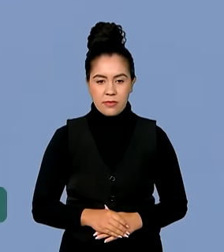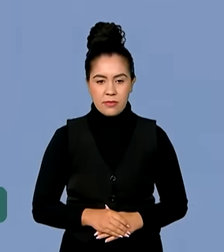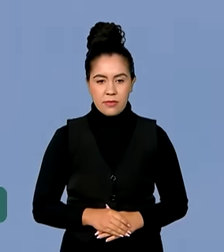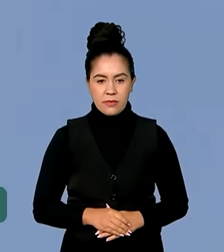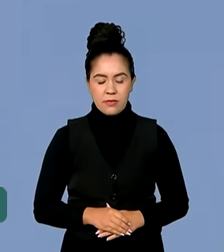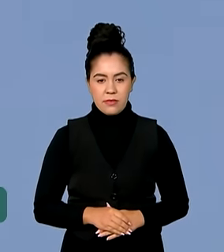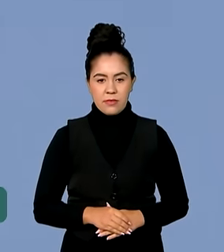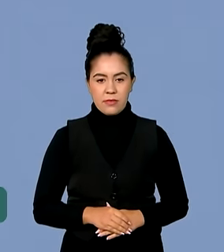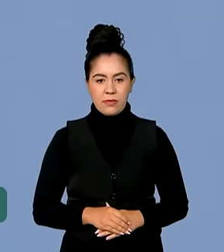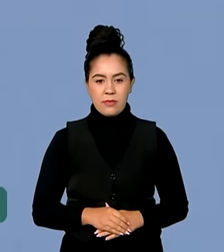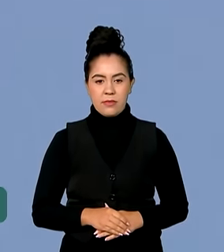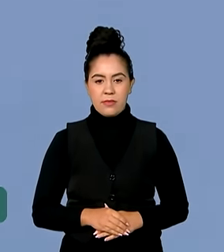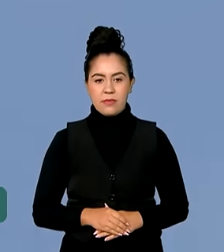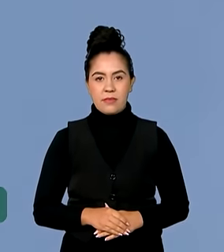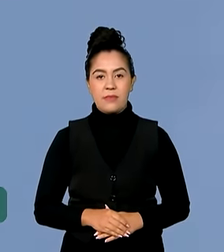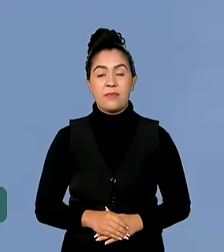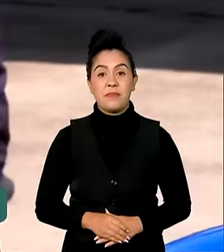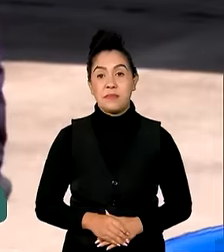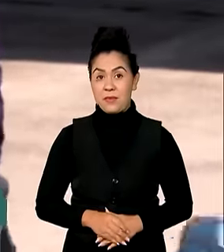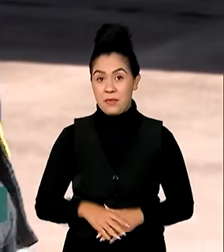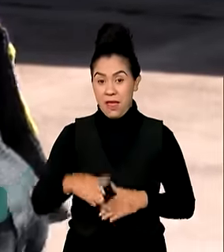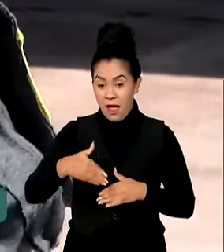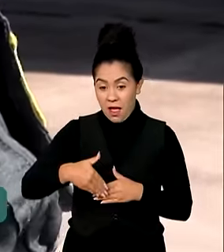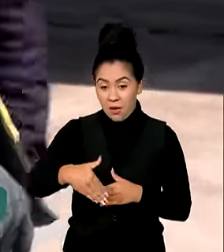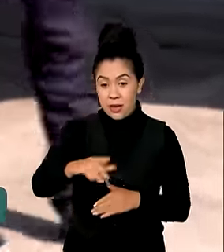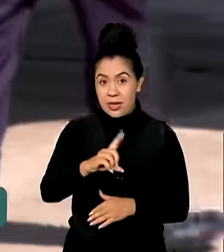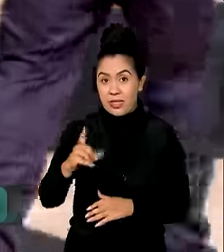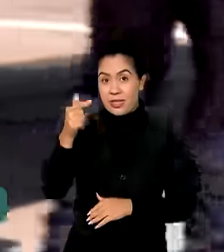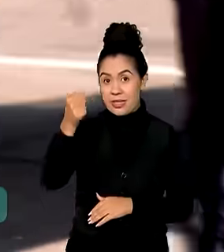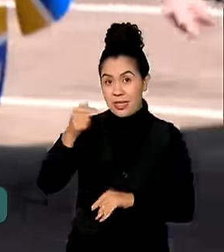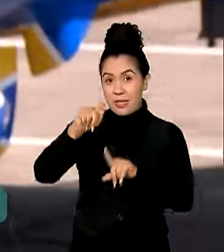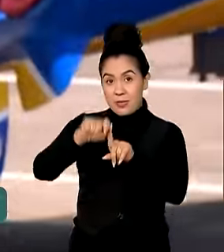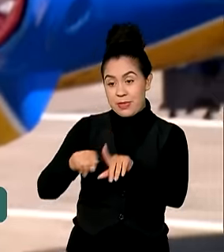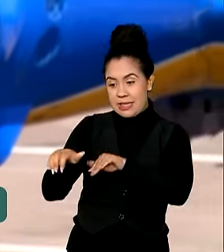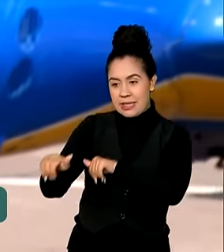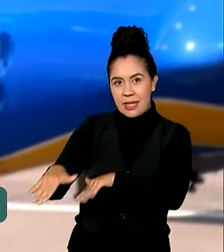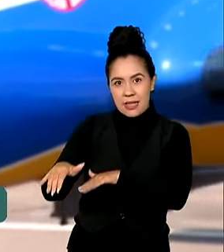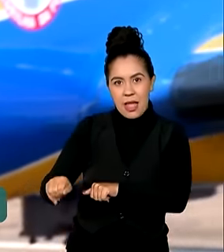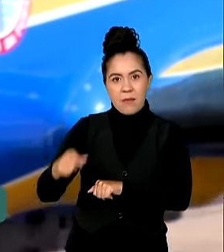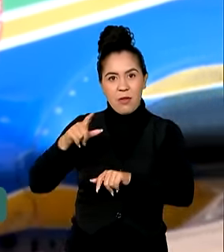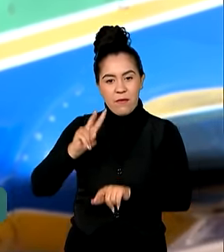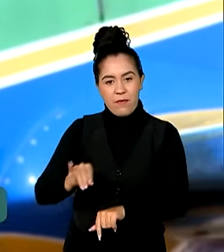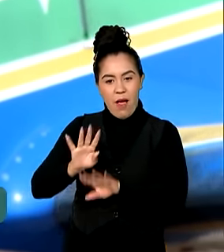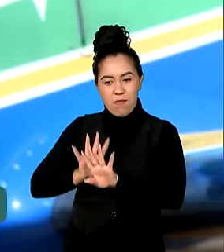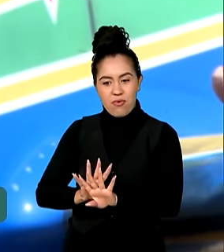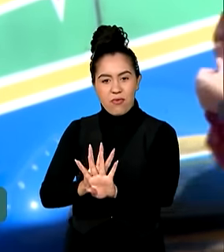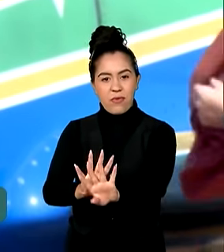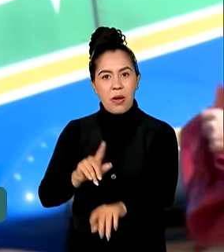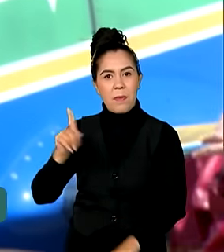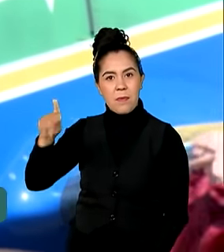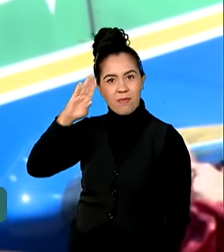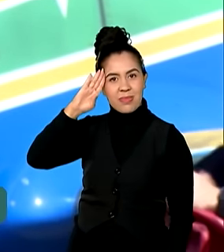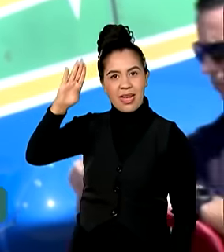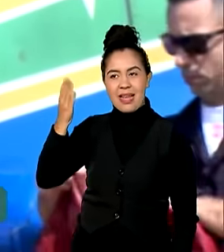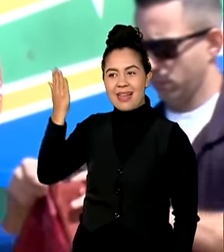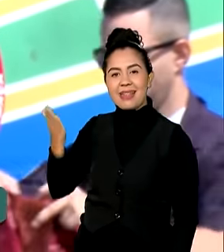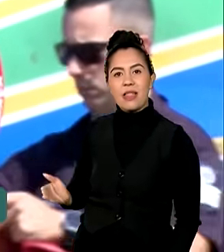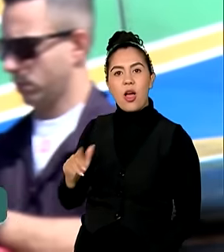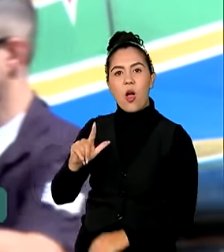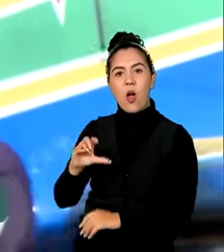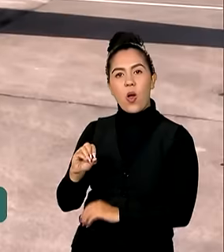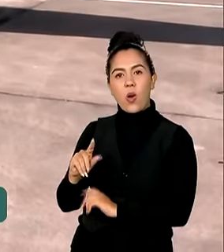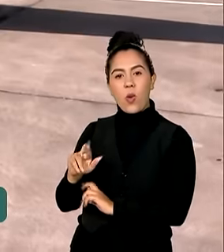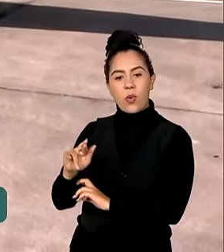O desfile de 7 desfile de de setembro nunca mais será o mesmo para o Capitão Loures, da Força Aérea